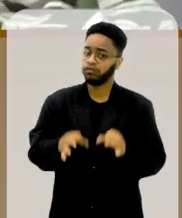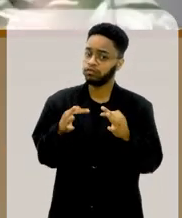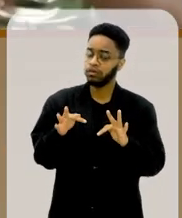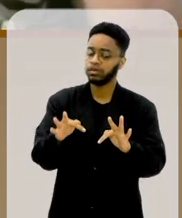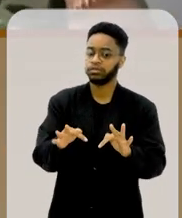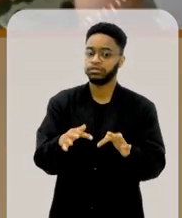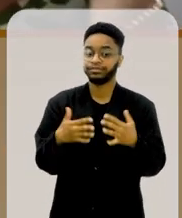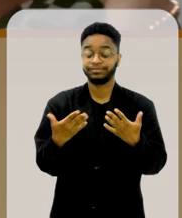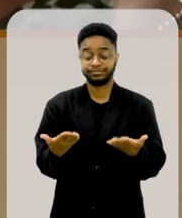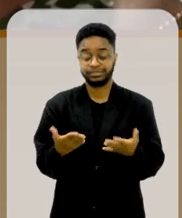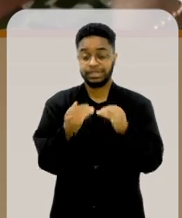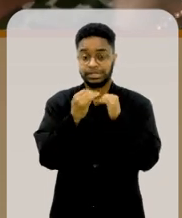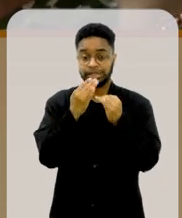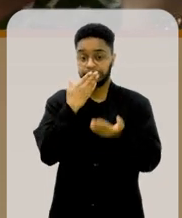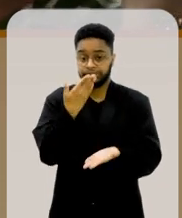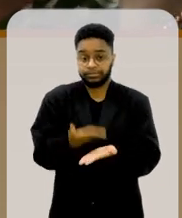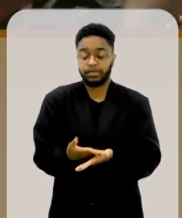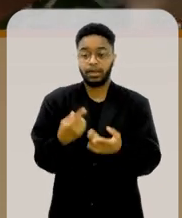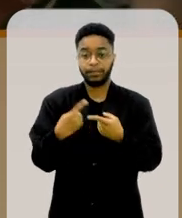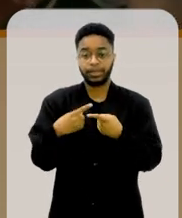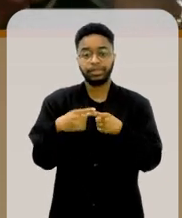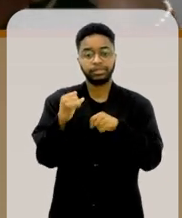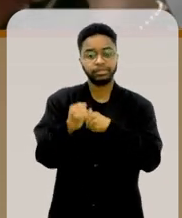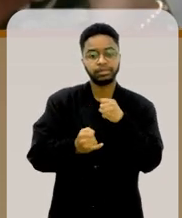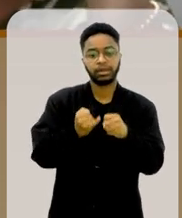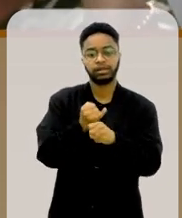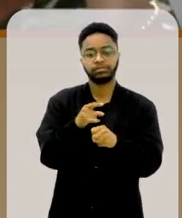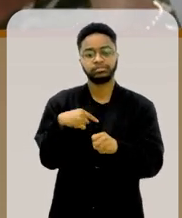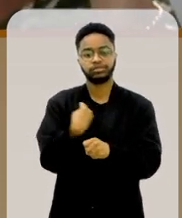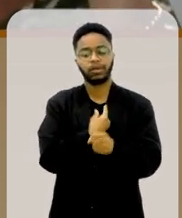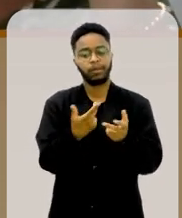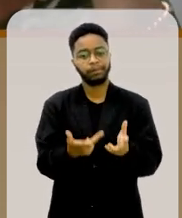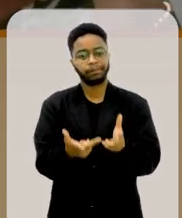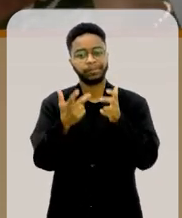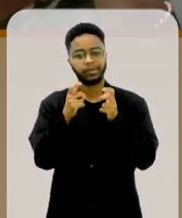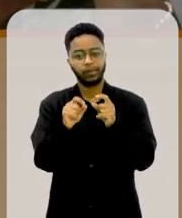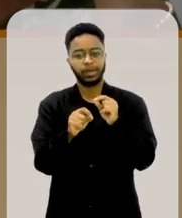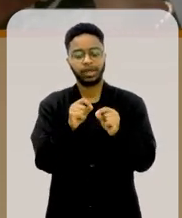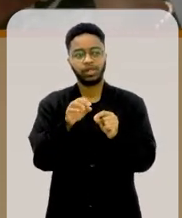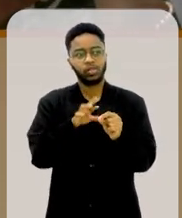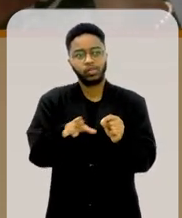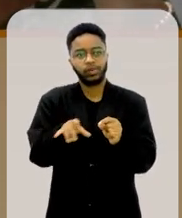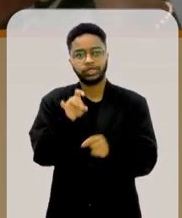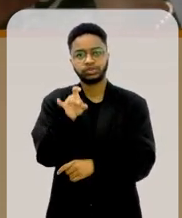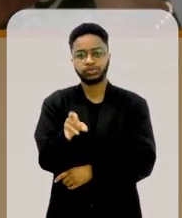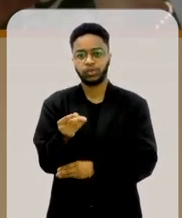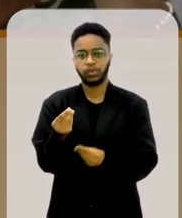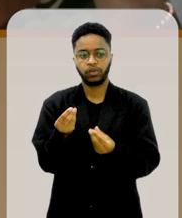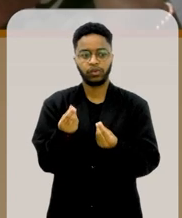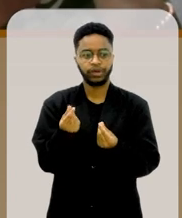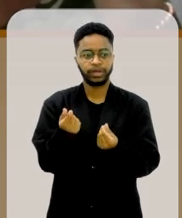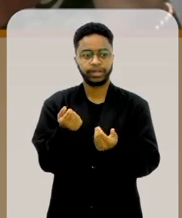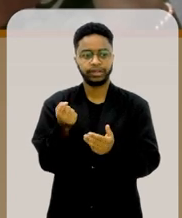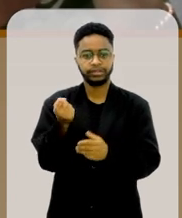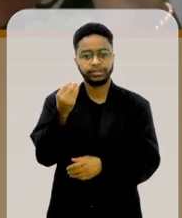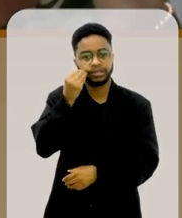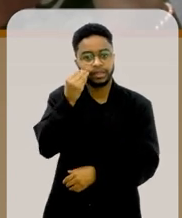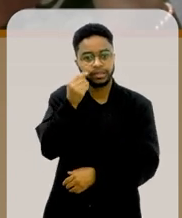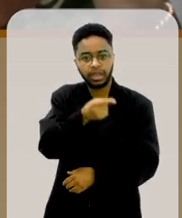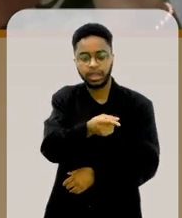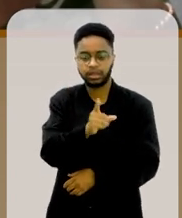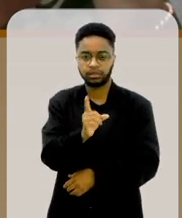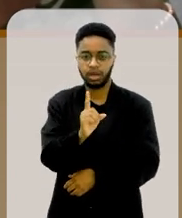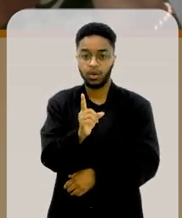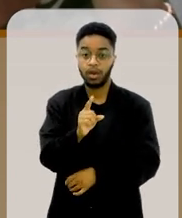E é impressionante, não é? Impressionante. Porque na internet a gente vê não só a tentativa